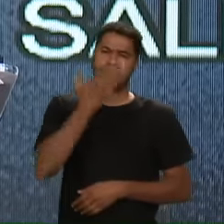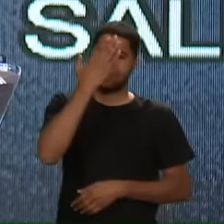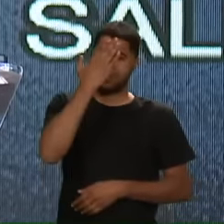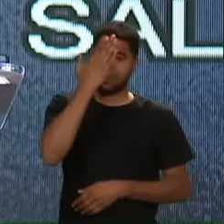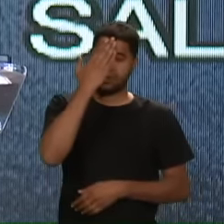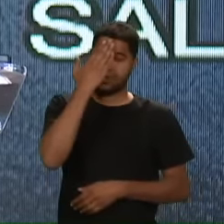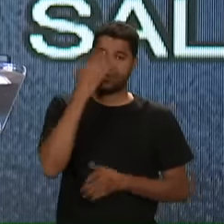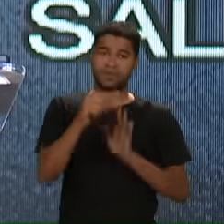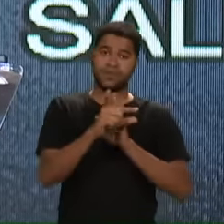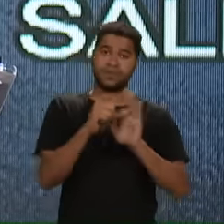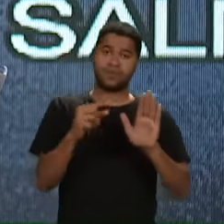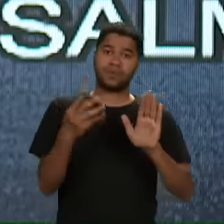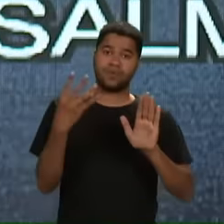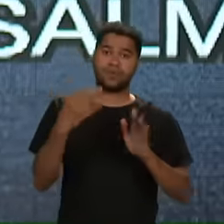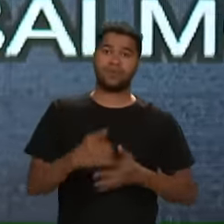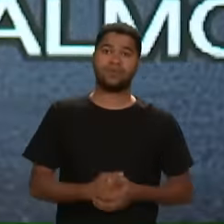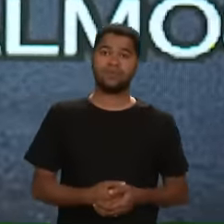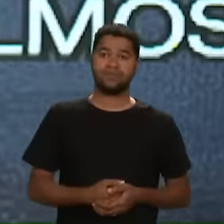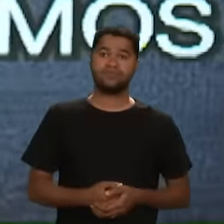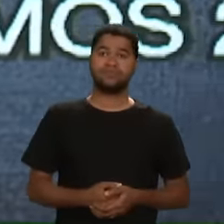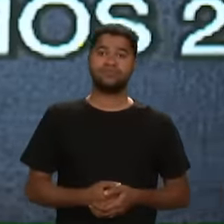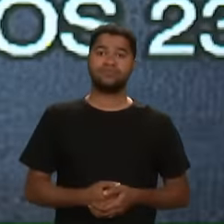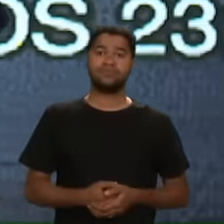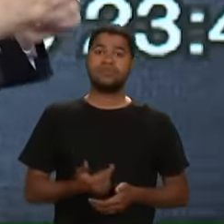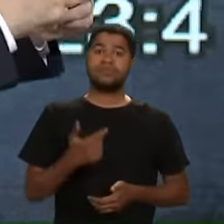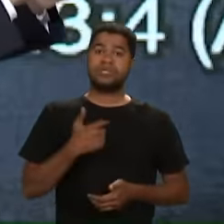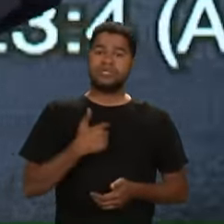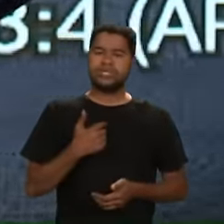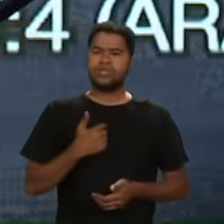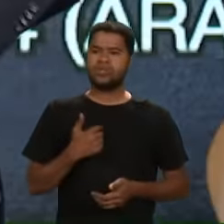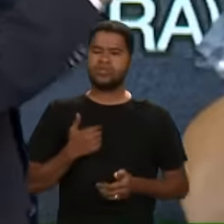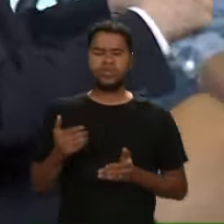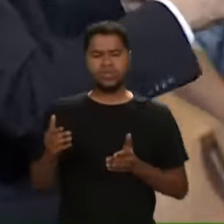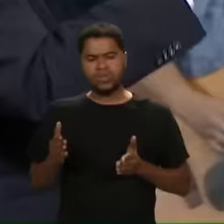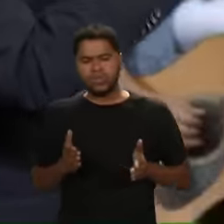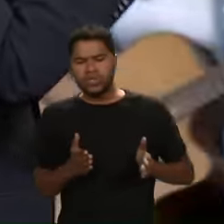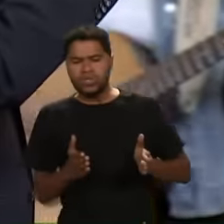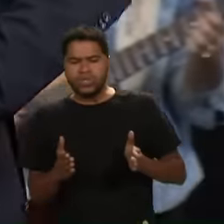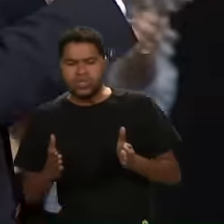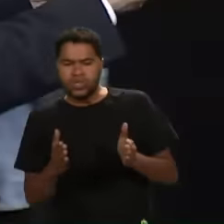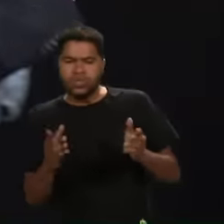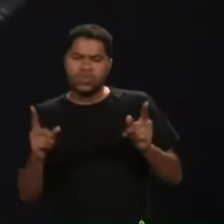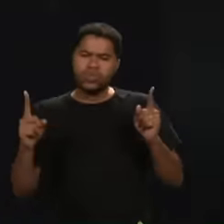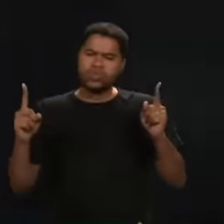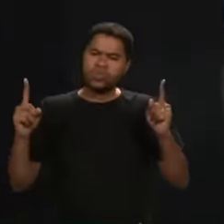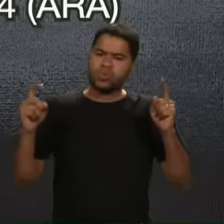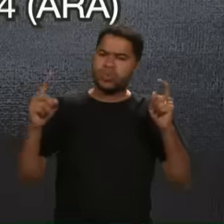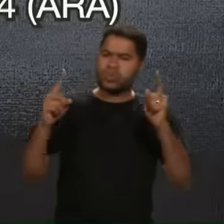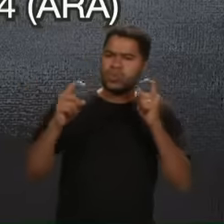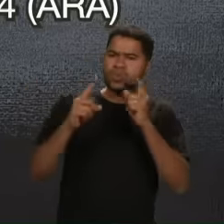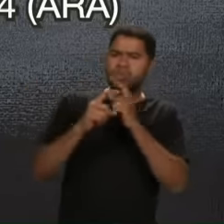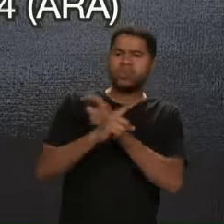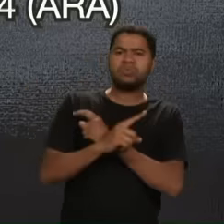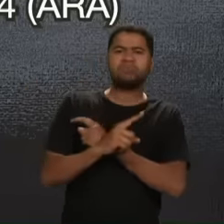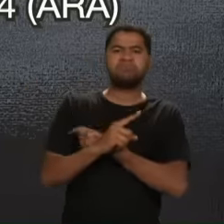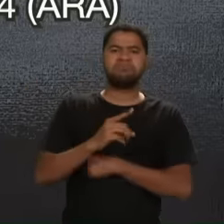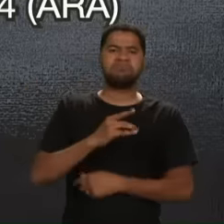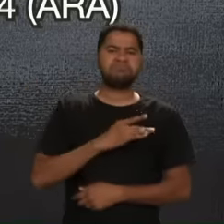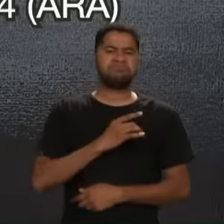O verso 4 Ainda Que eu ande Pelo vale Da sombra Da morte